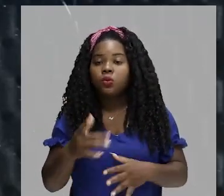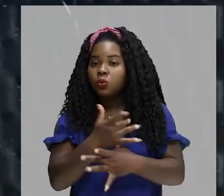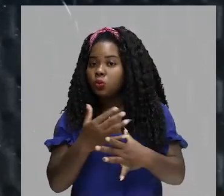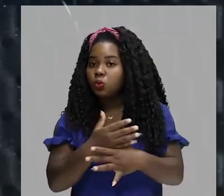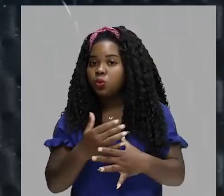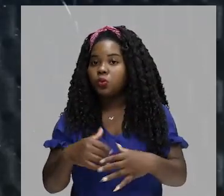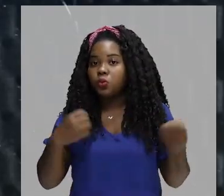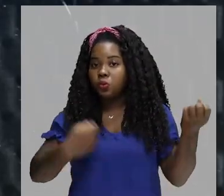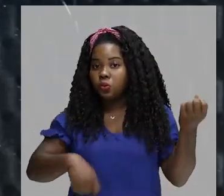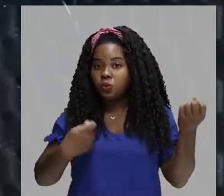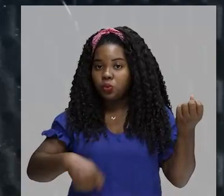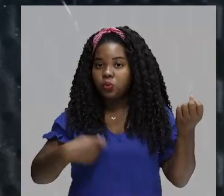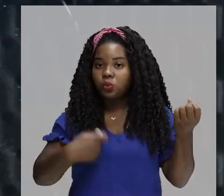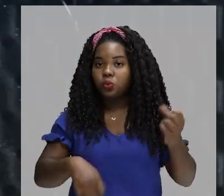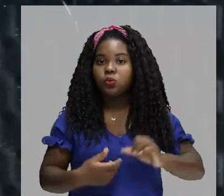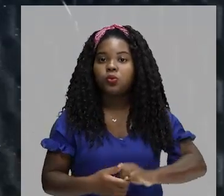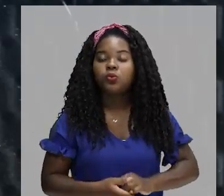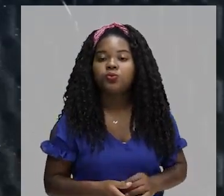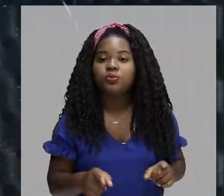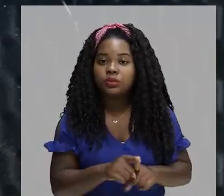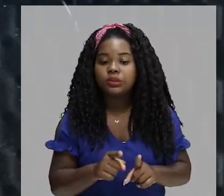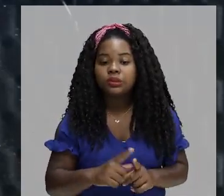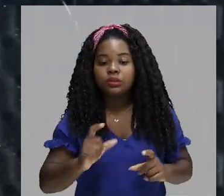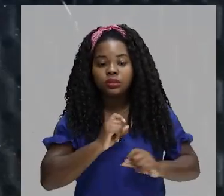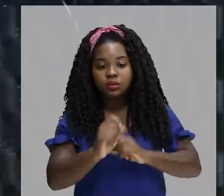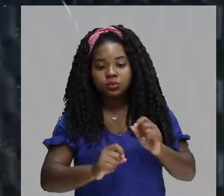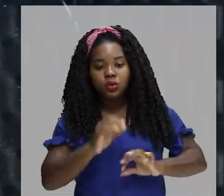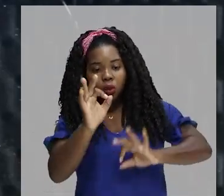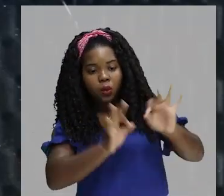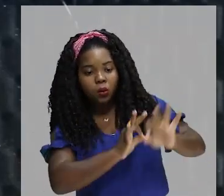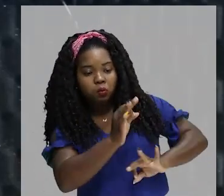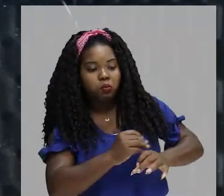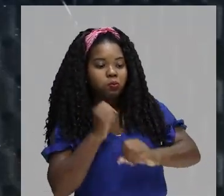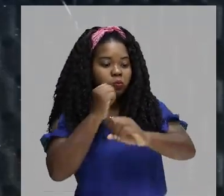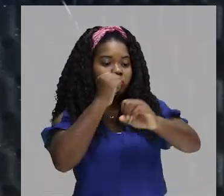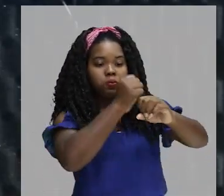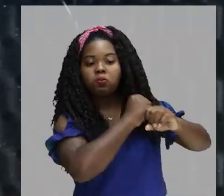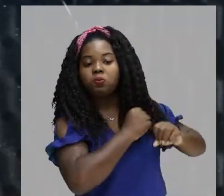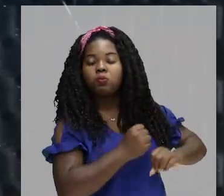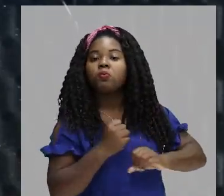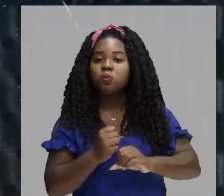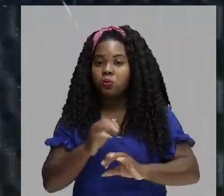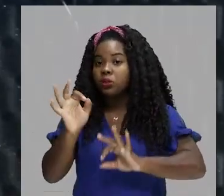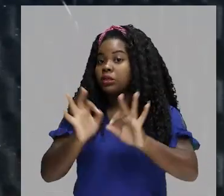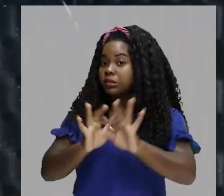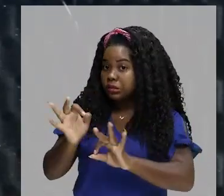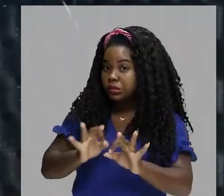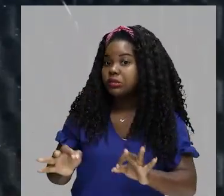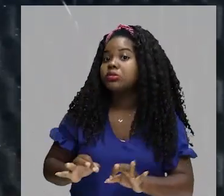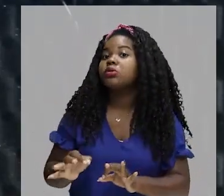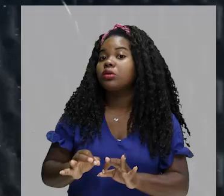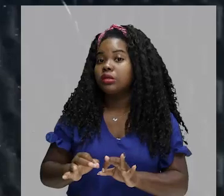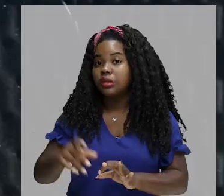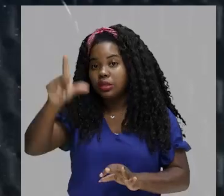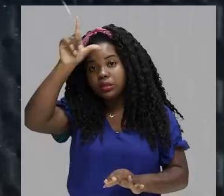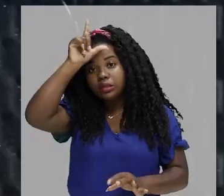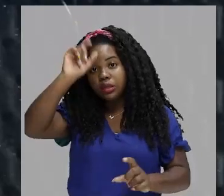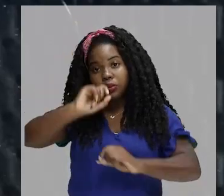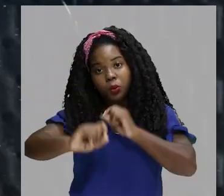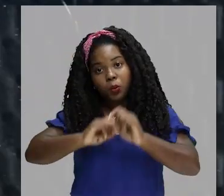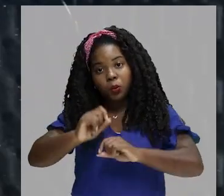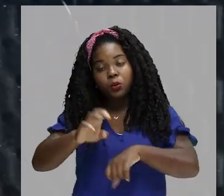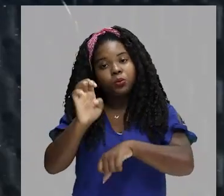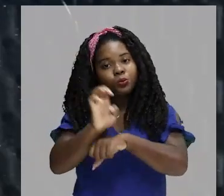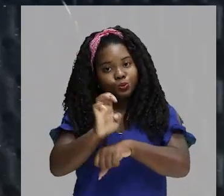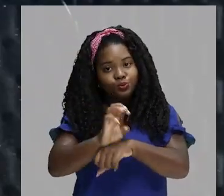nós temos construções que vão ser organizadas diretamente pelo Estado. Observe que dentro da estrutura política